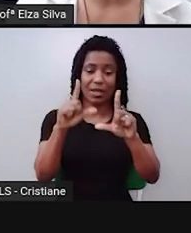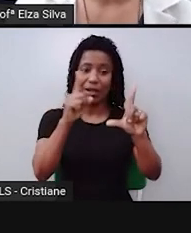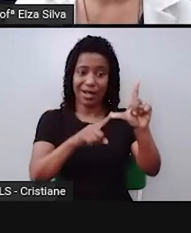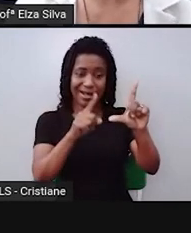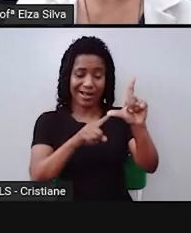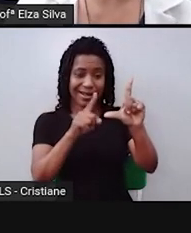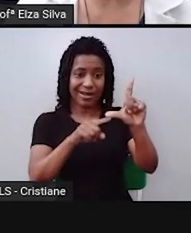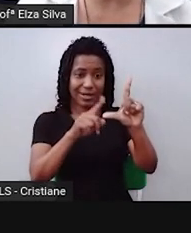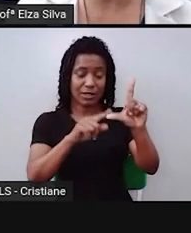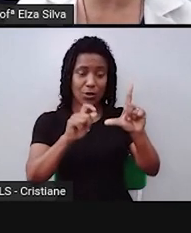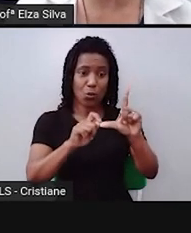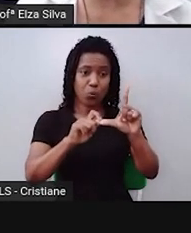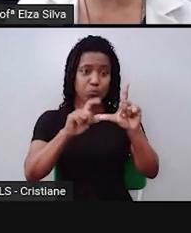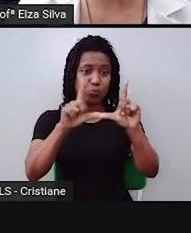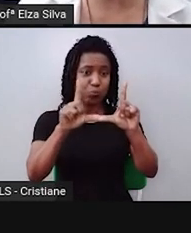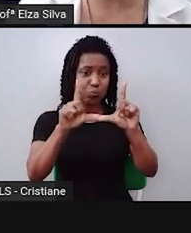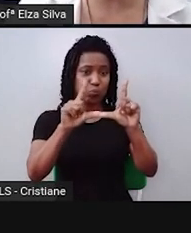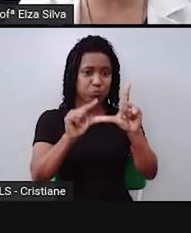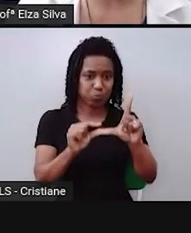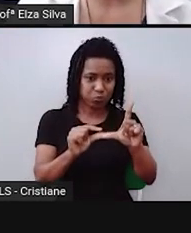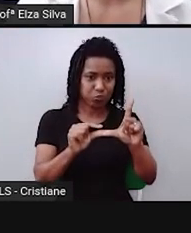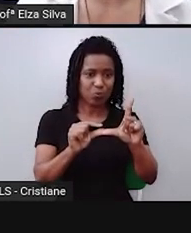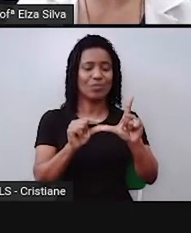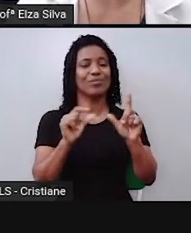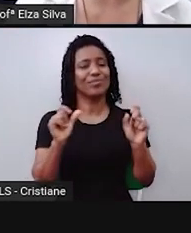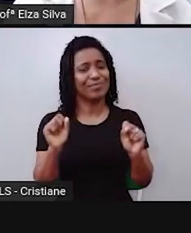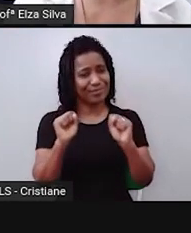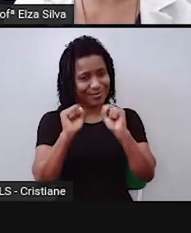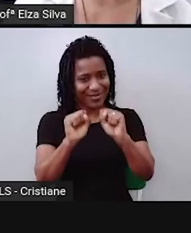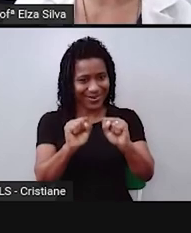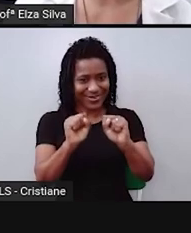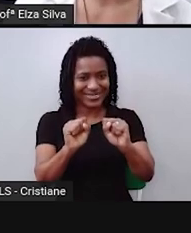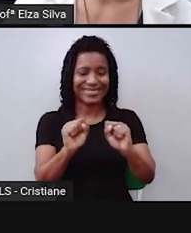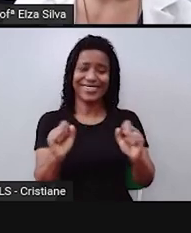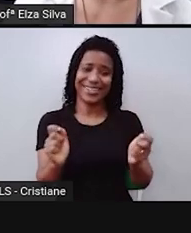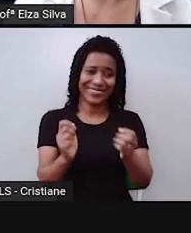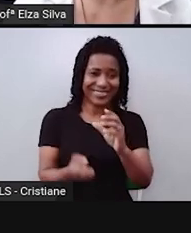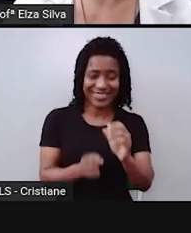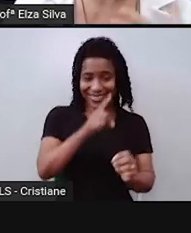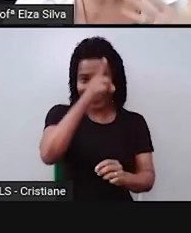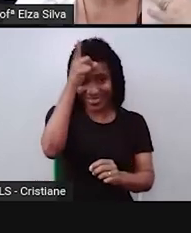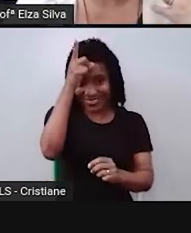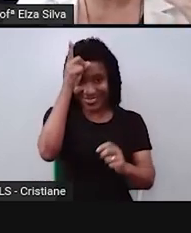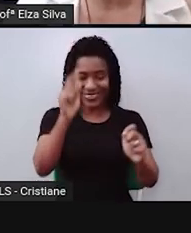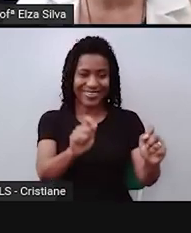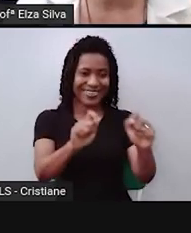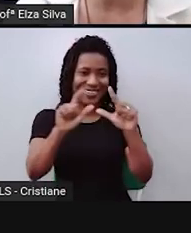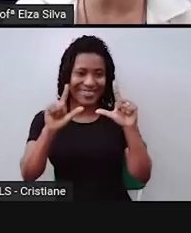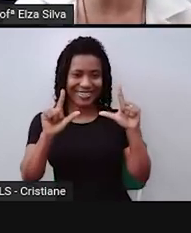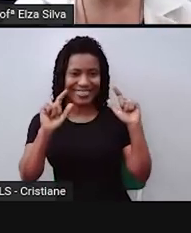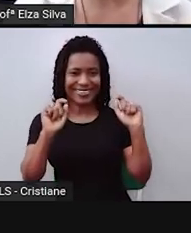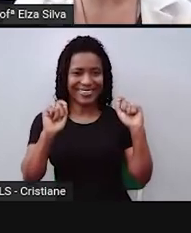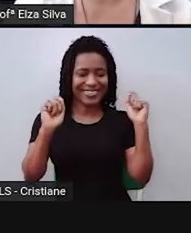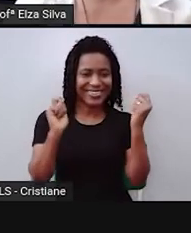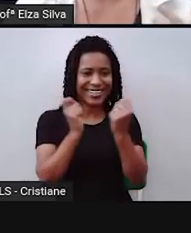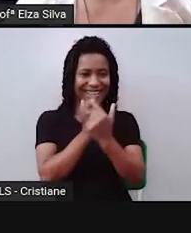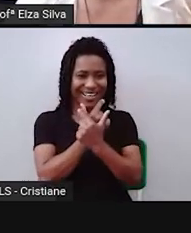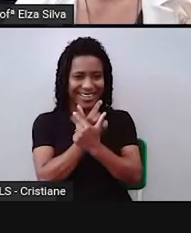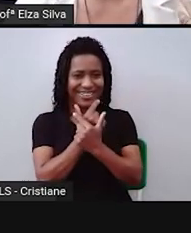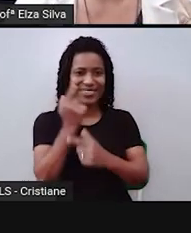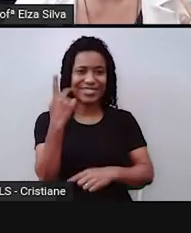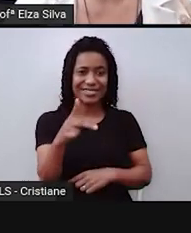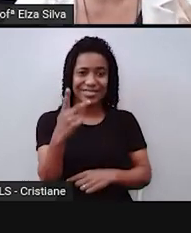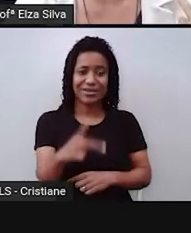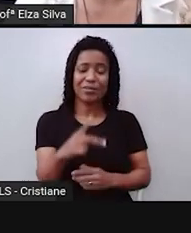fonte, deixar em maiúsculas ou não, e gerar o seu meme. E depois você pode fazer o download,